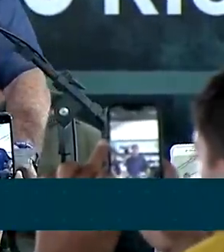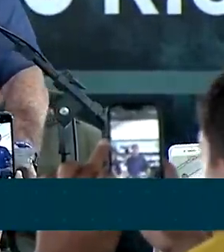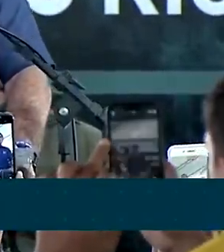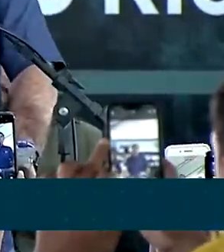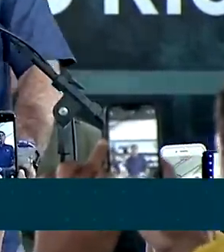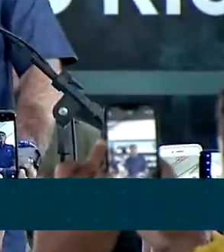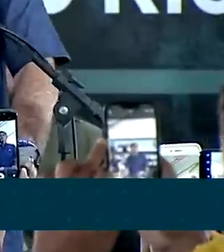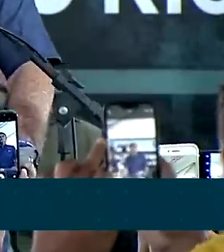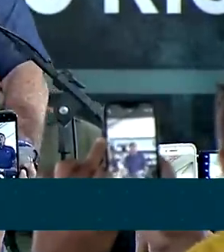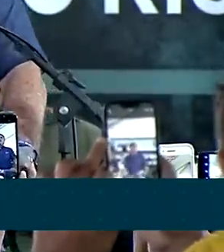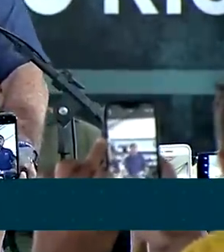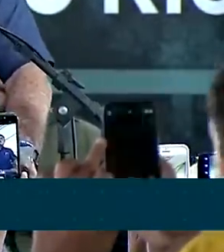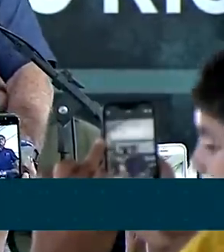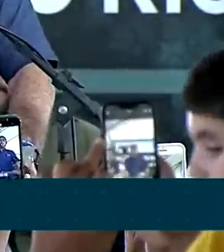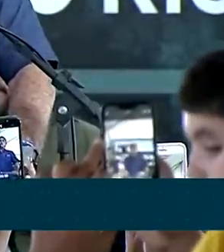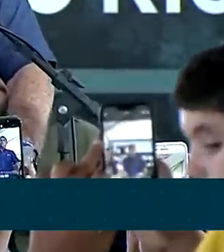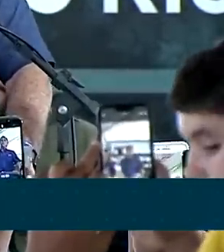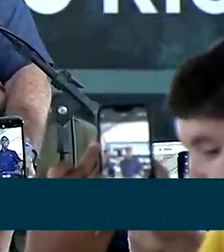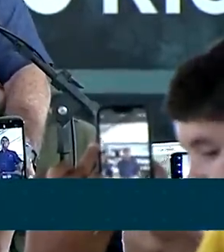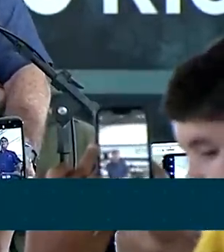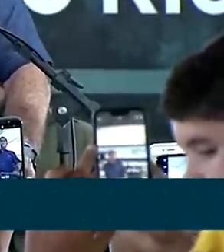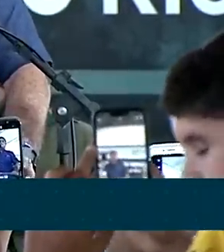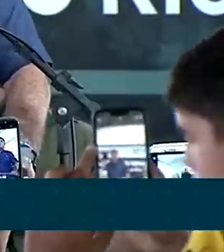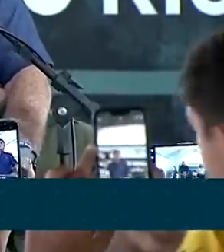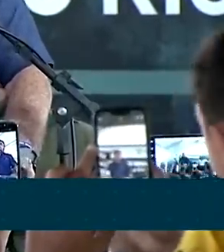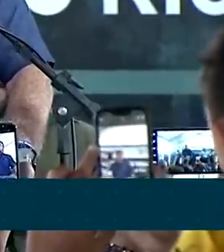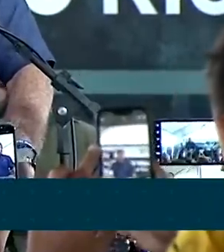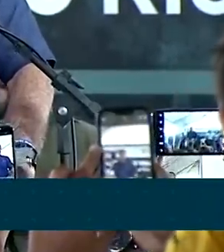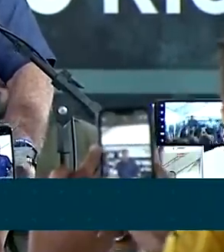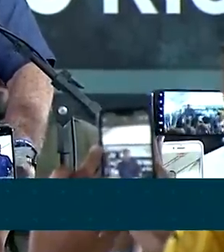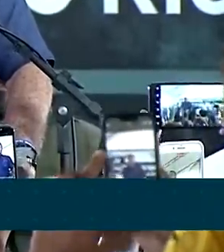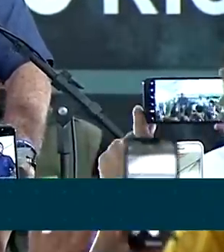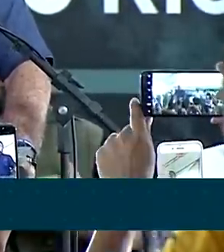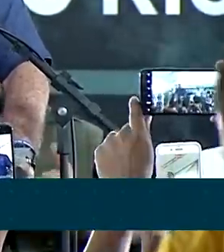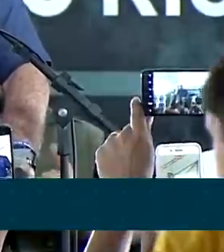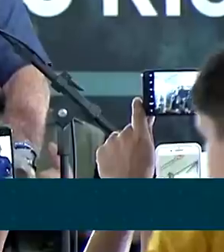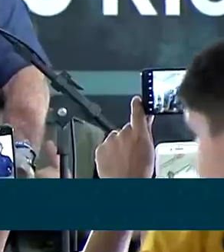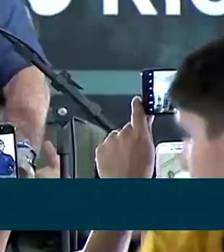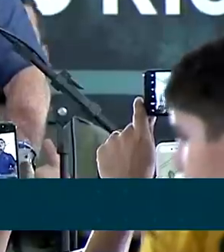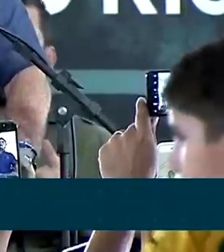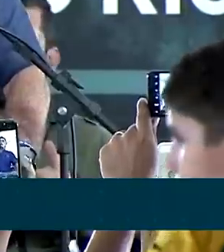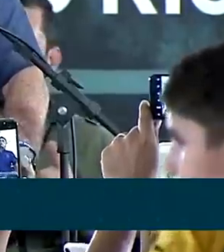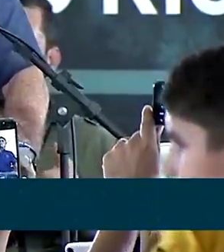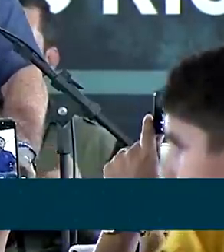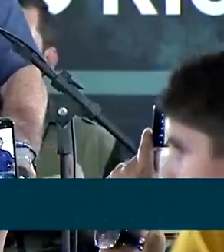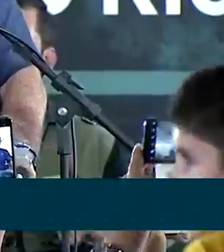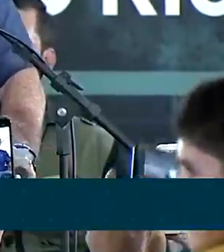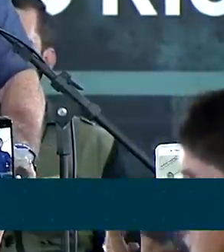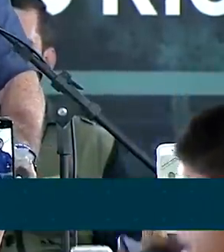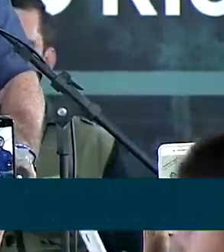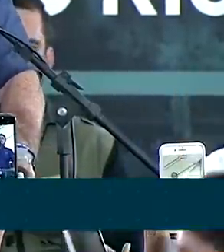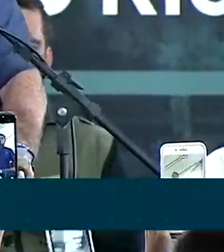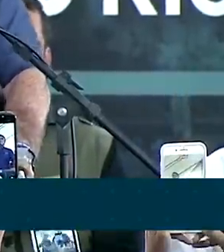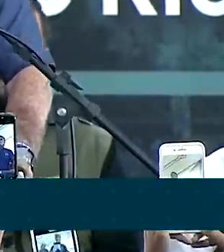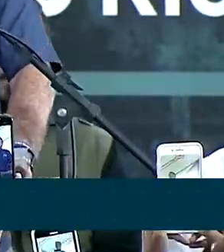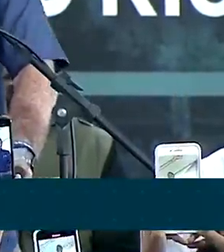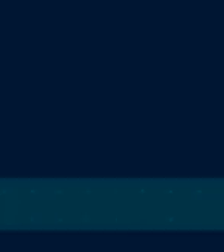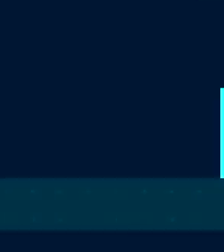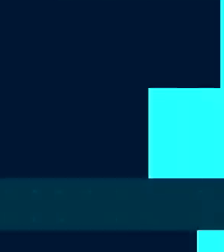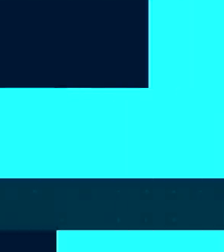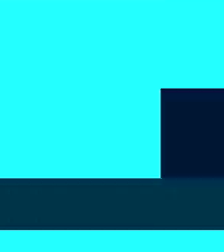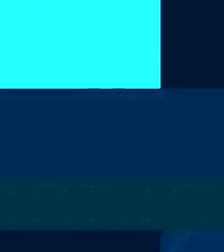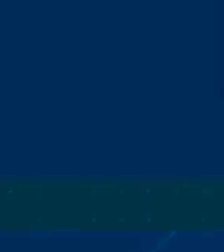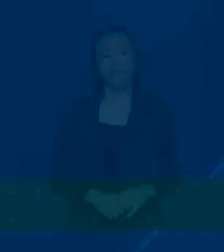mais ver o nosso povo se inteirando e conhecendo a política nacional.